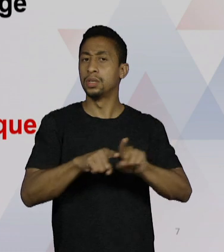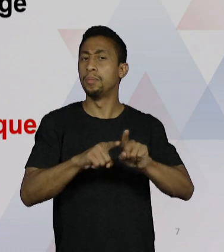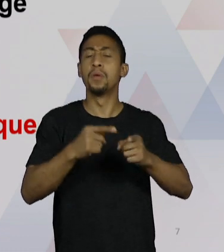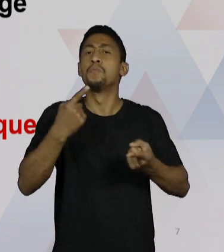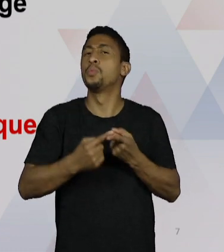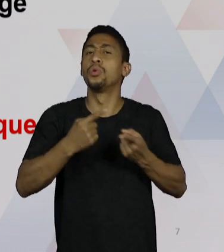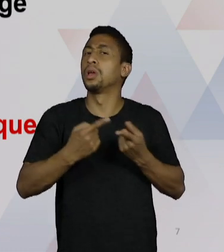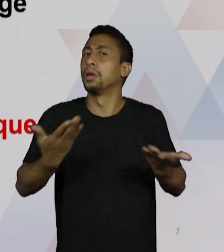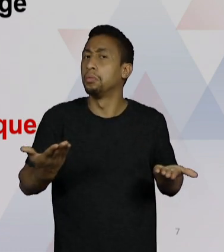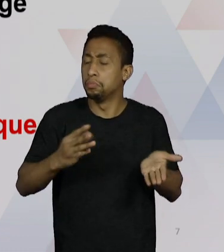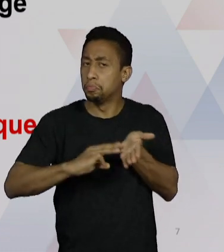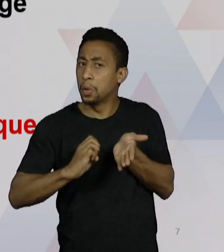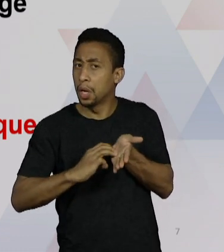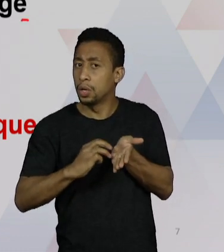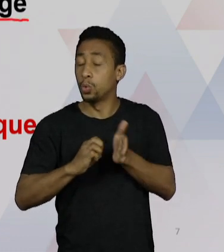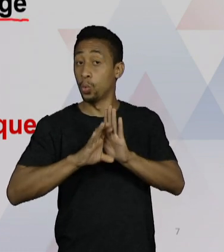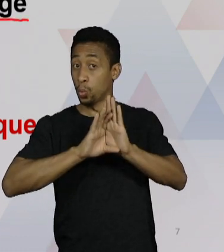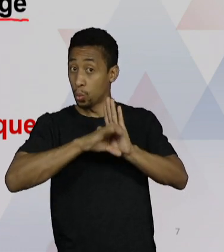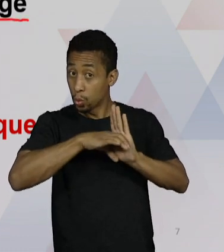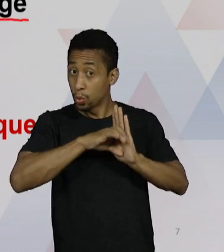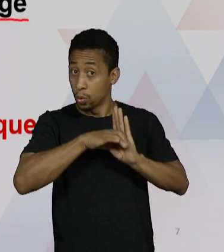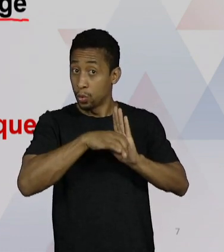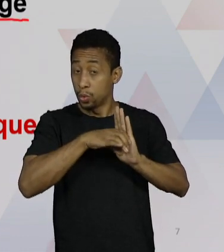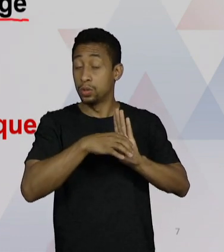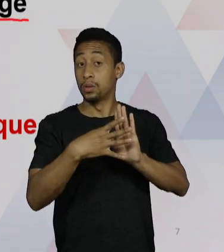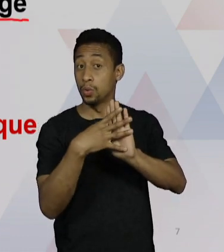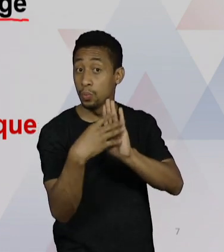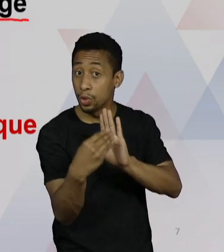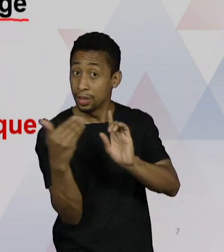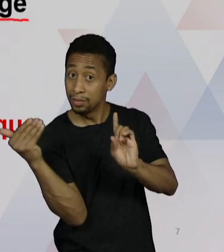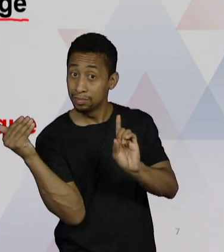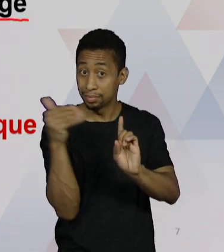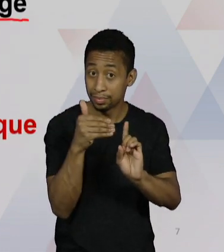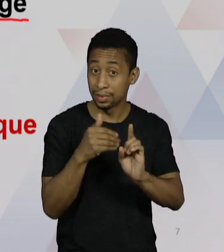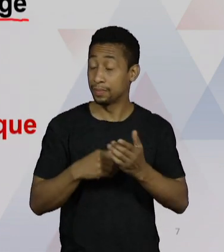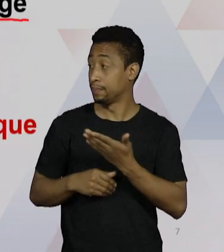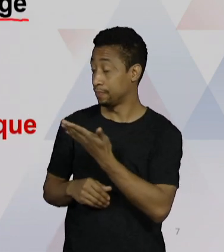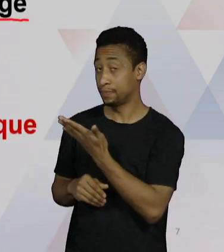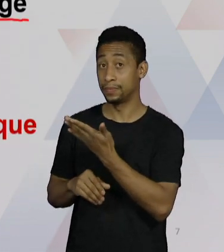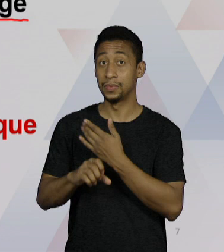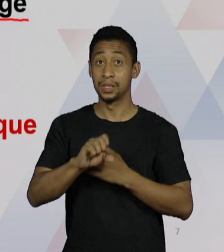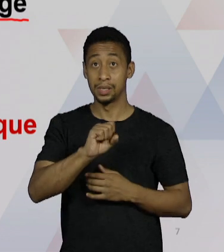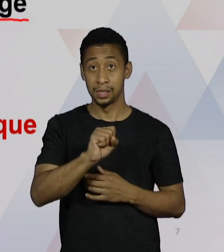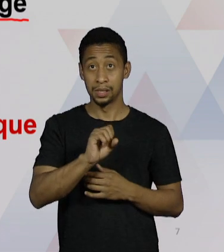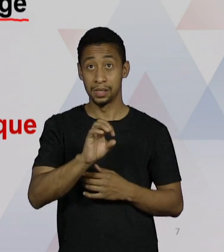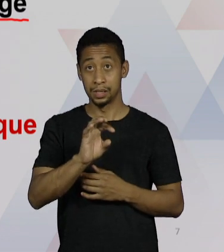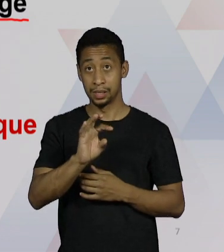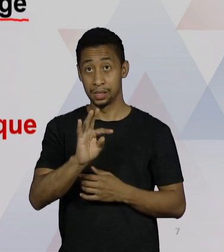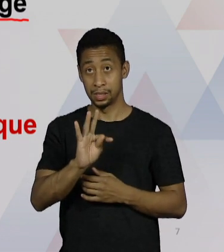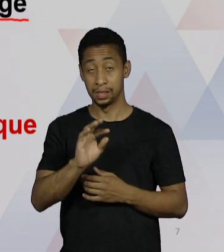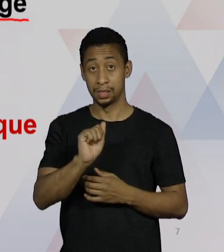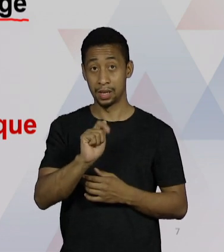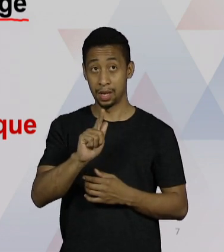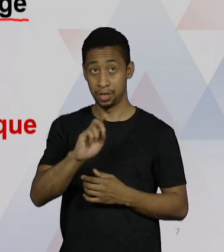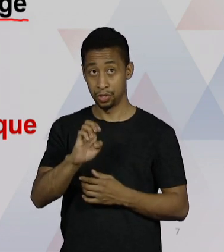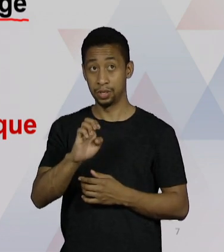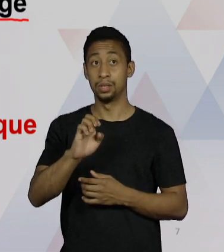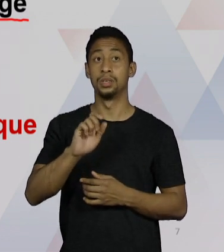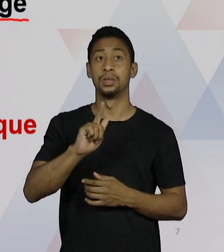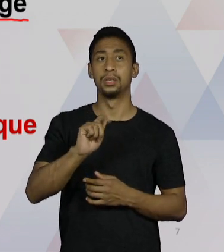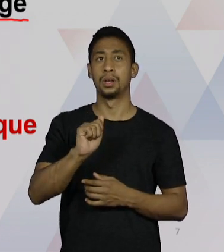Conceitos como, alguns conceitos no modelo de referência, stage gates, macrofases, atividades